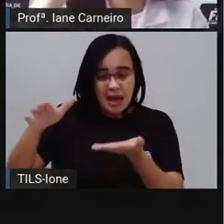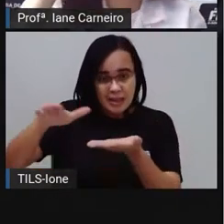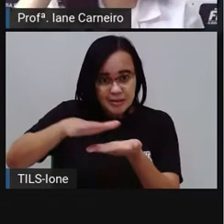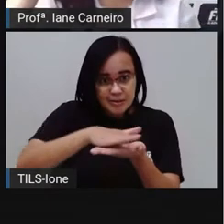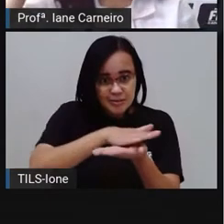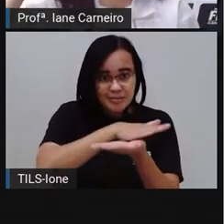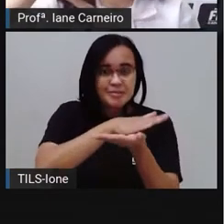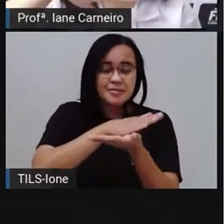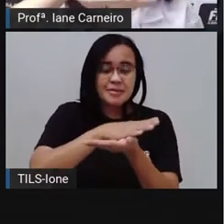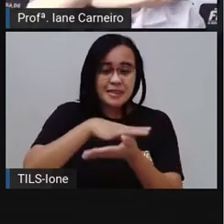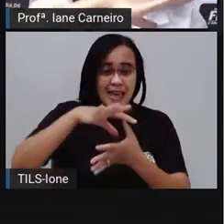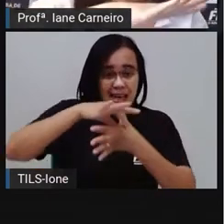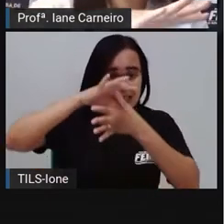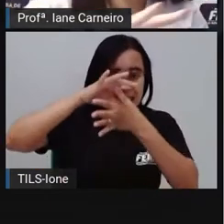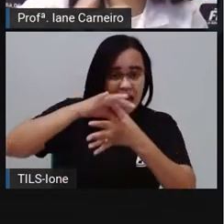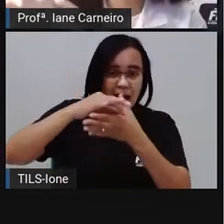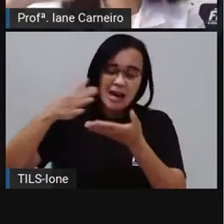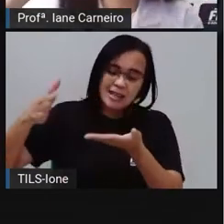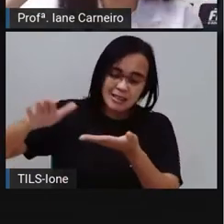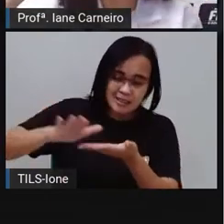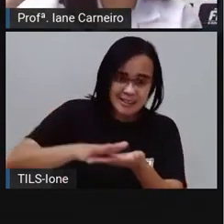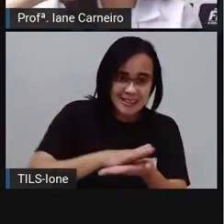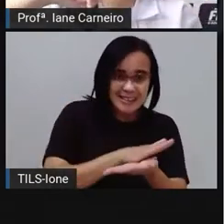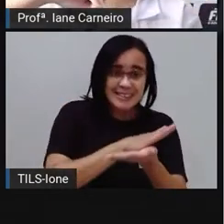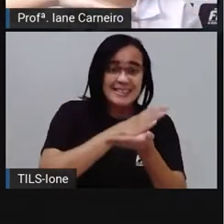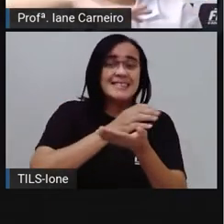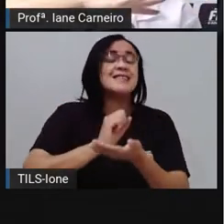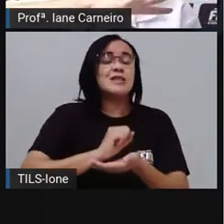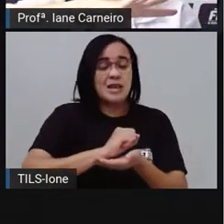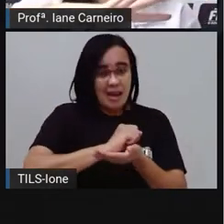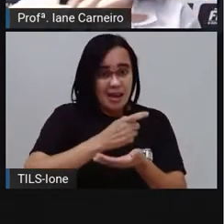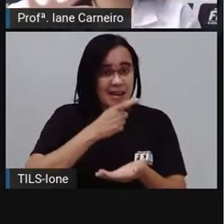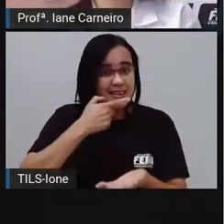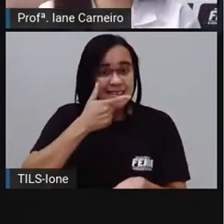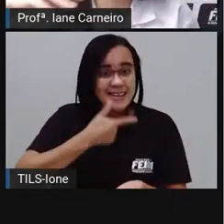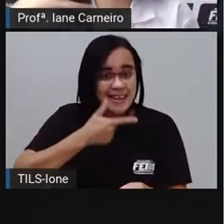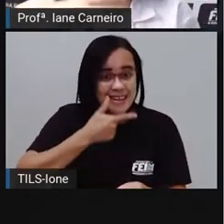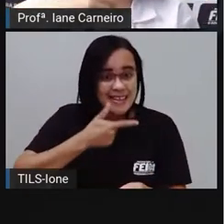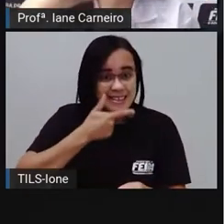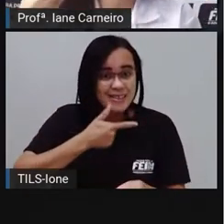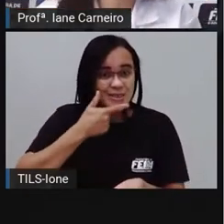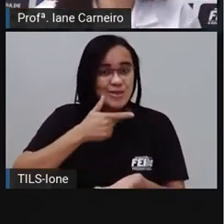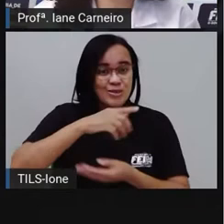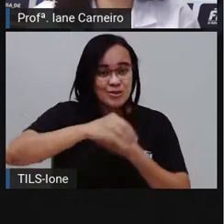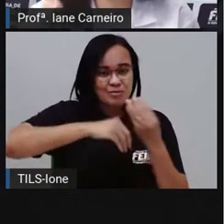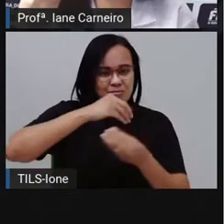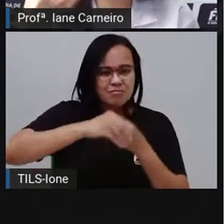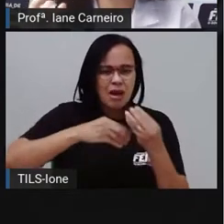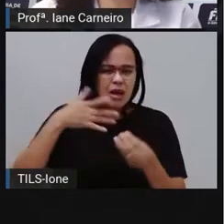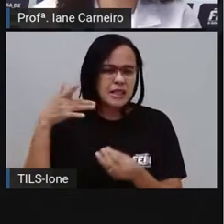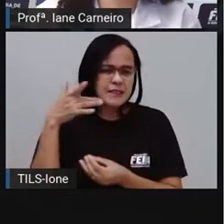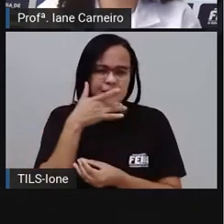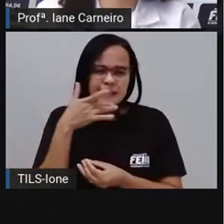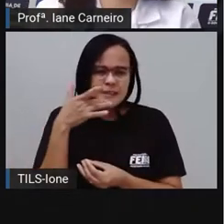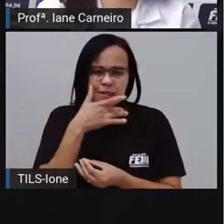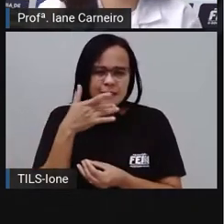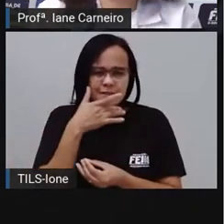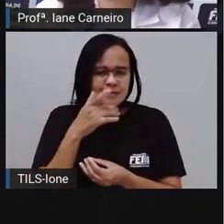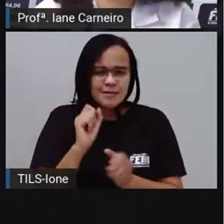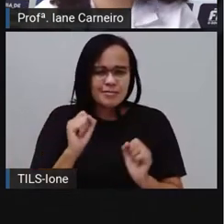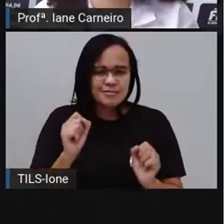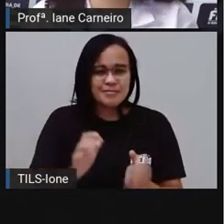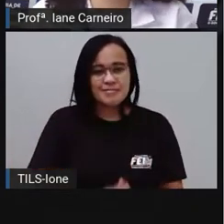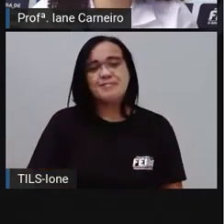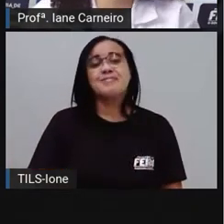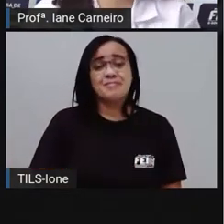de carne, uma camada desse purê que é feito, né? Camada de queijo e aí fica aquela comida deliciosa, né?